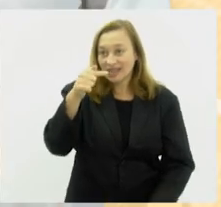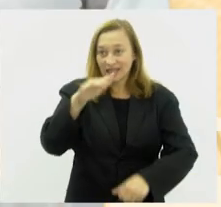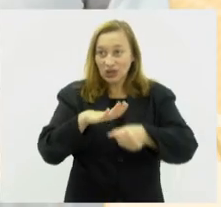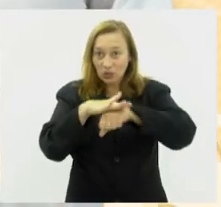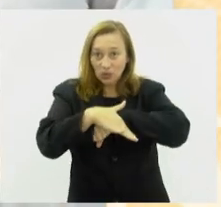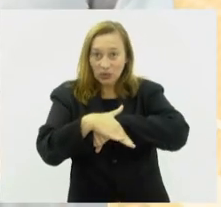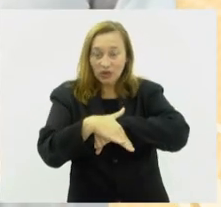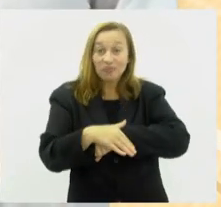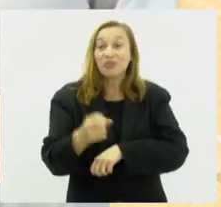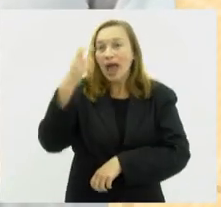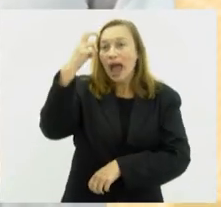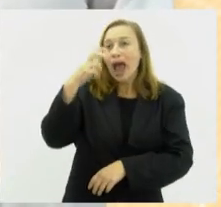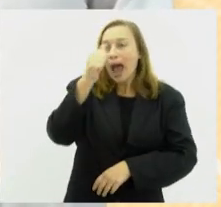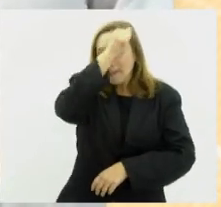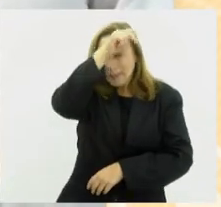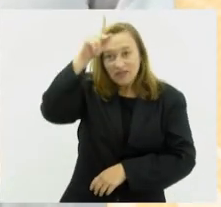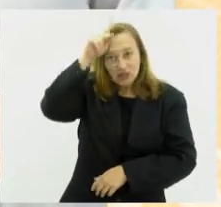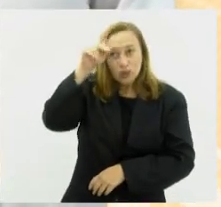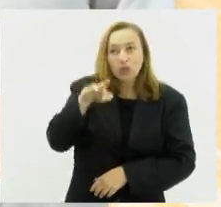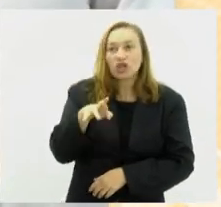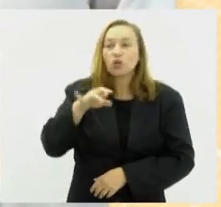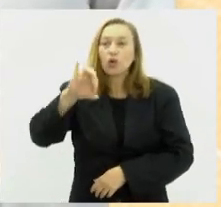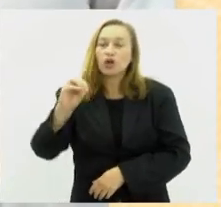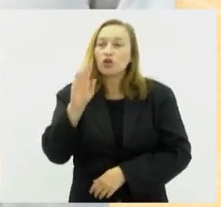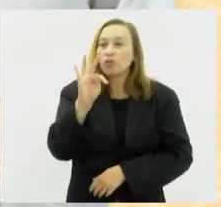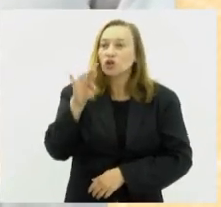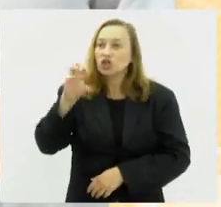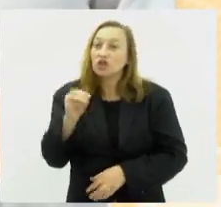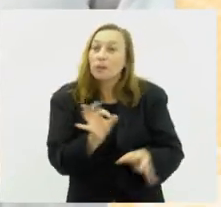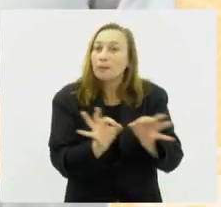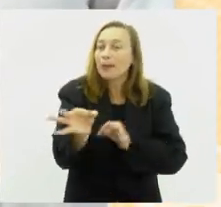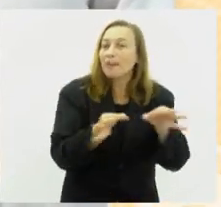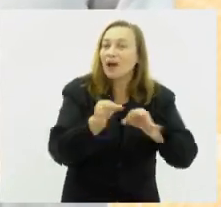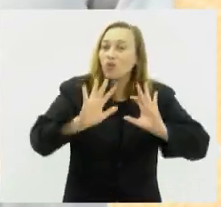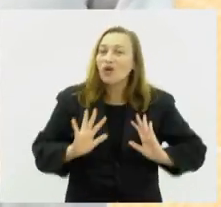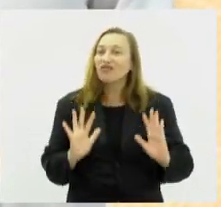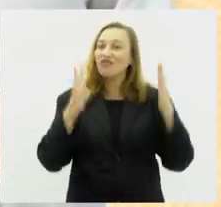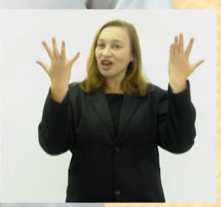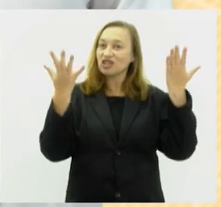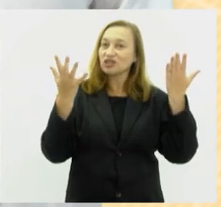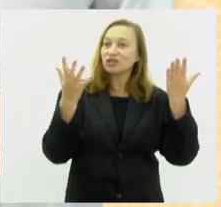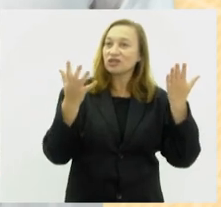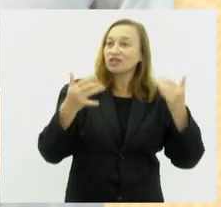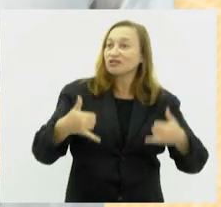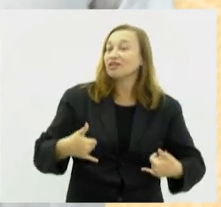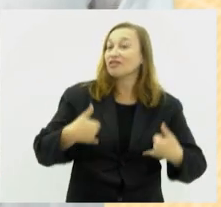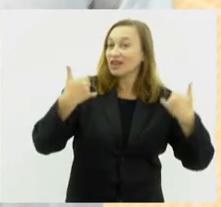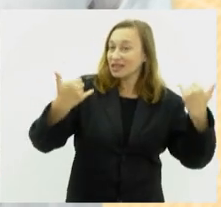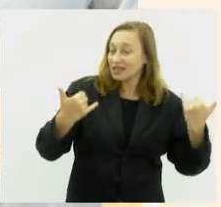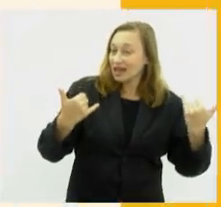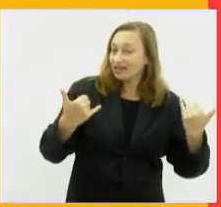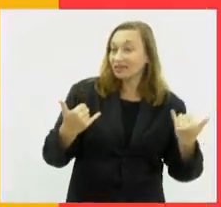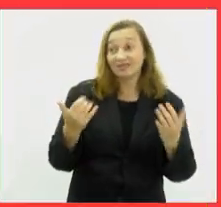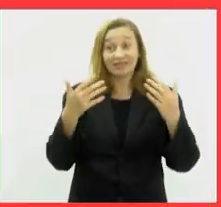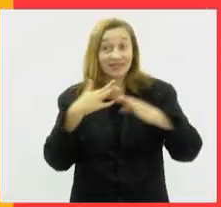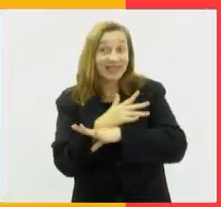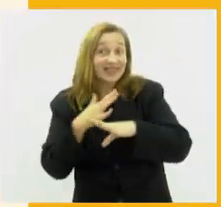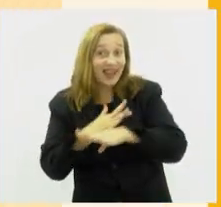A Prefeitura de Ribonito mantém a tradição e preparou uma grande festa no aniversário de emancipação da cidade.